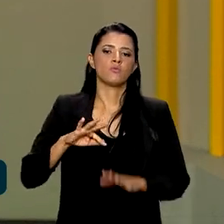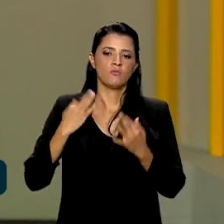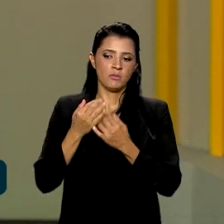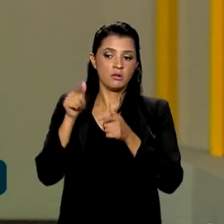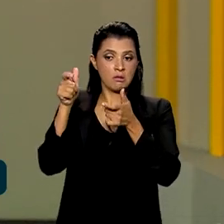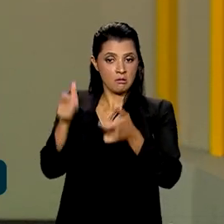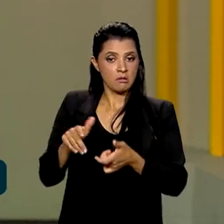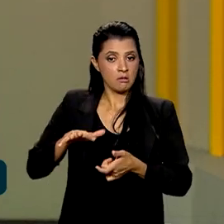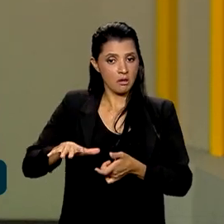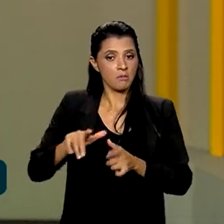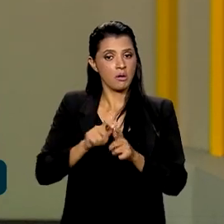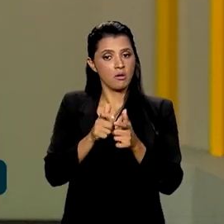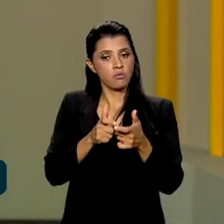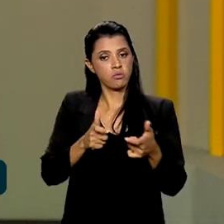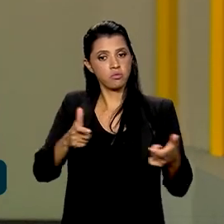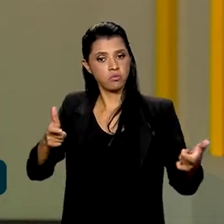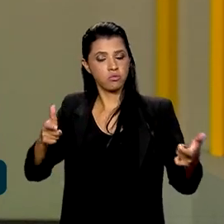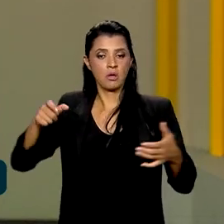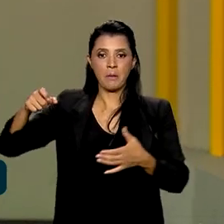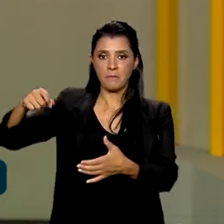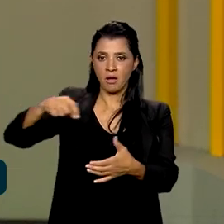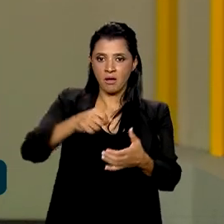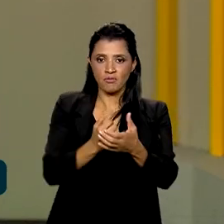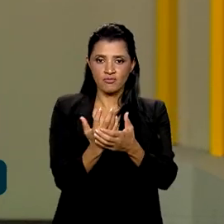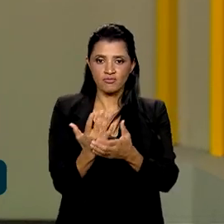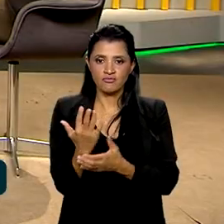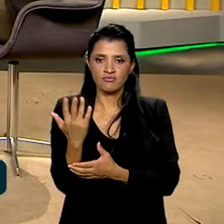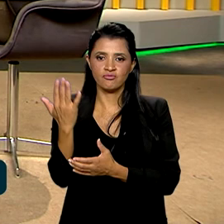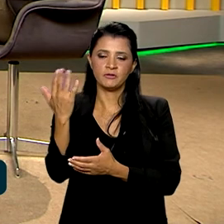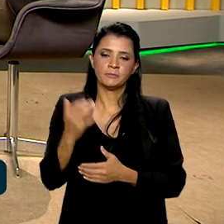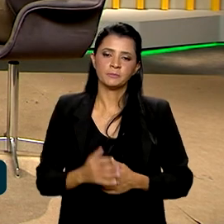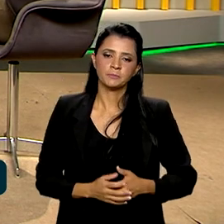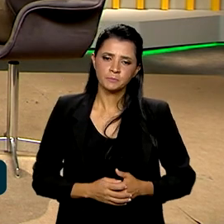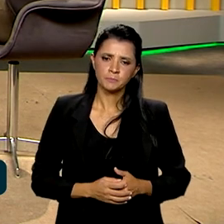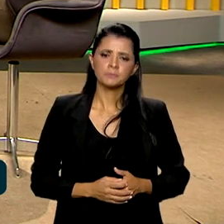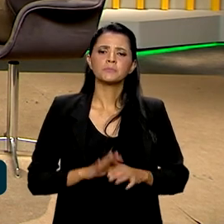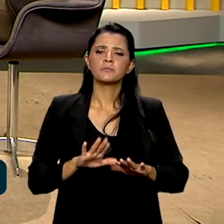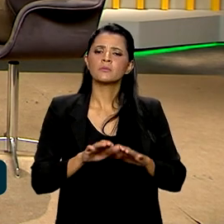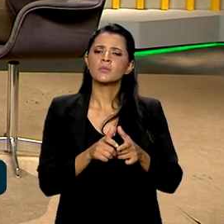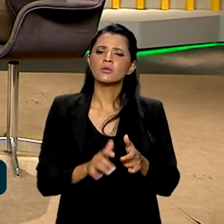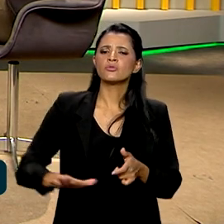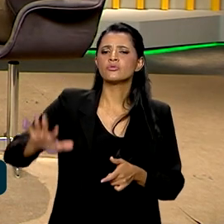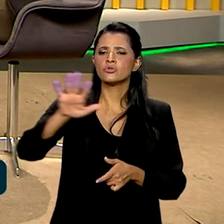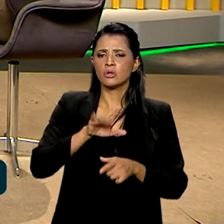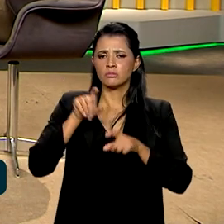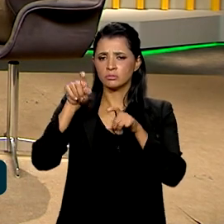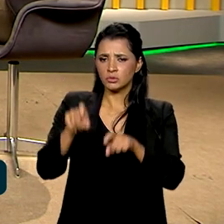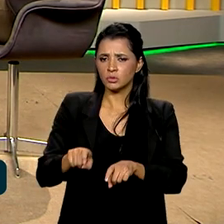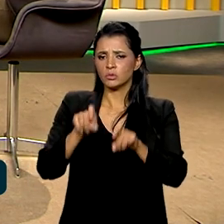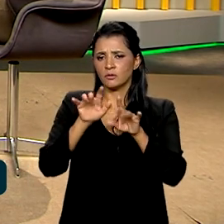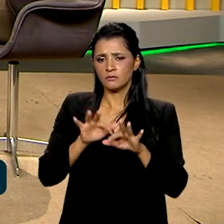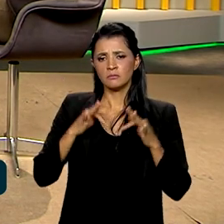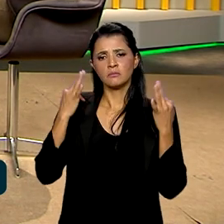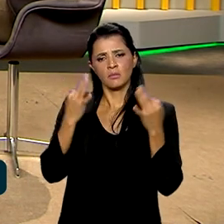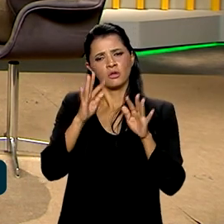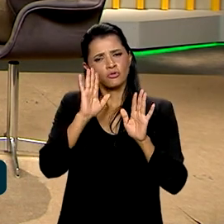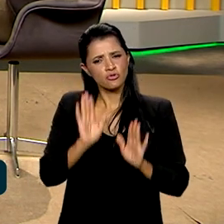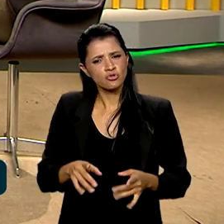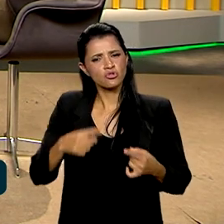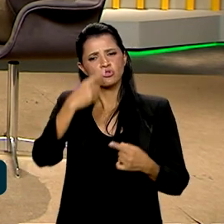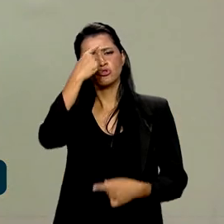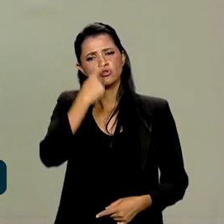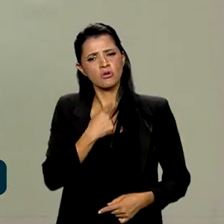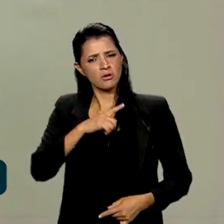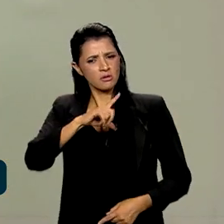para que justamente a gente aumente a produção dos alimentos. Em geral, a agricultura familiar já tem essa tendência mesmo